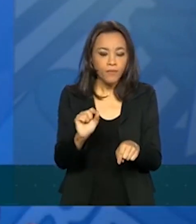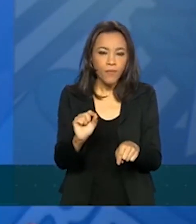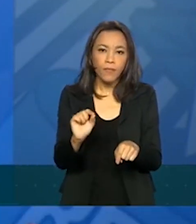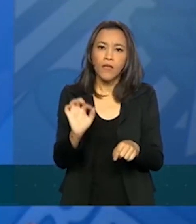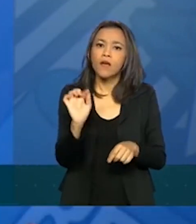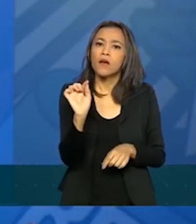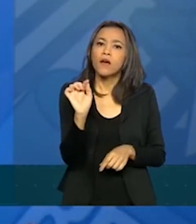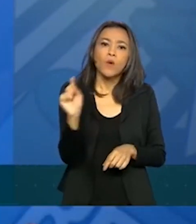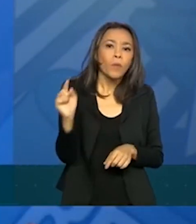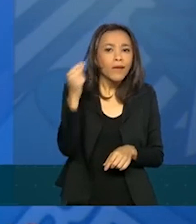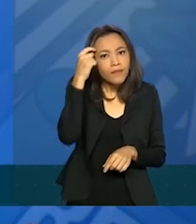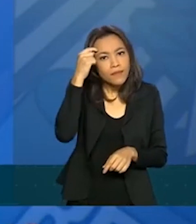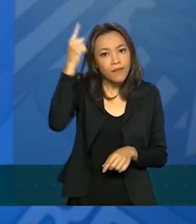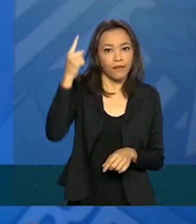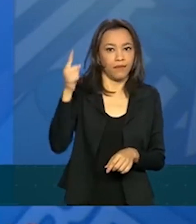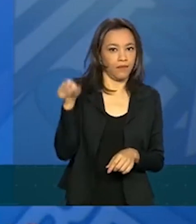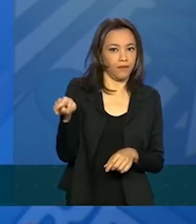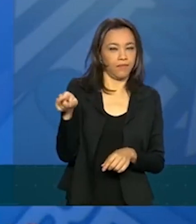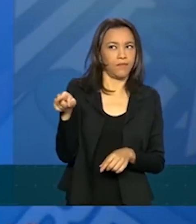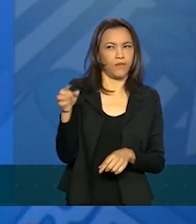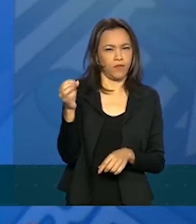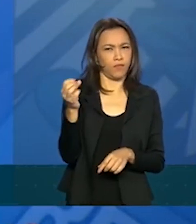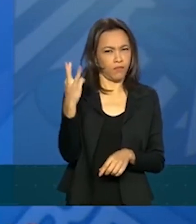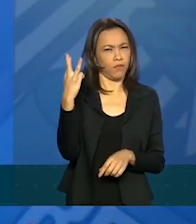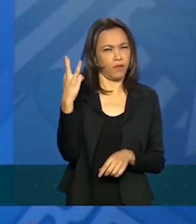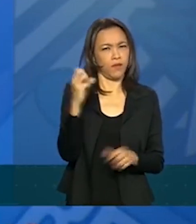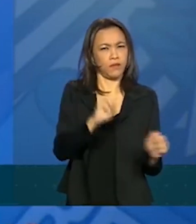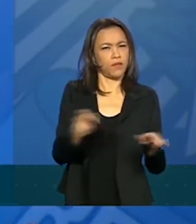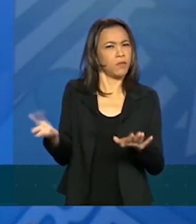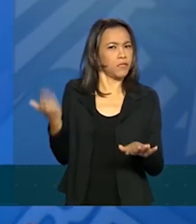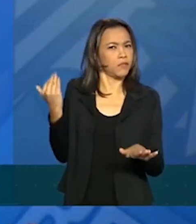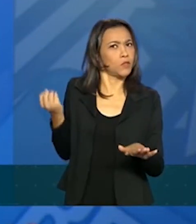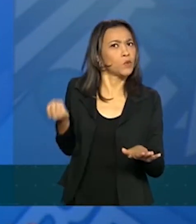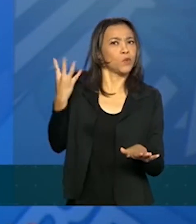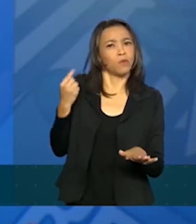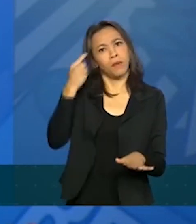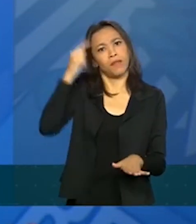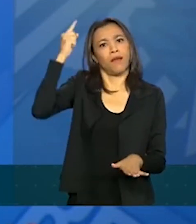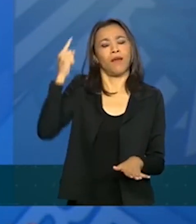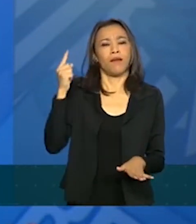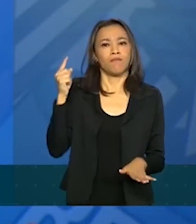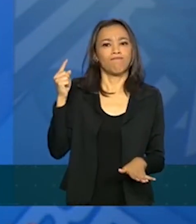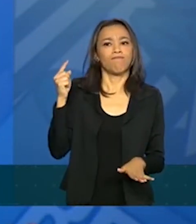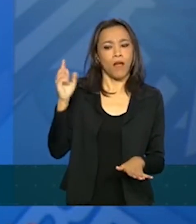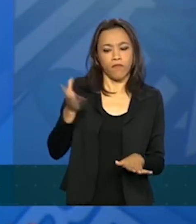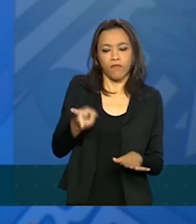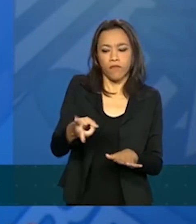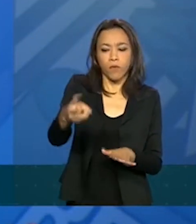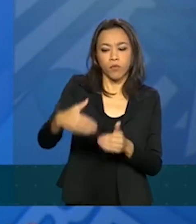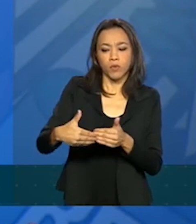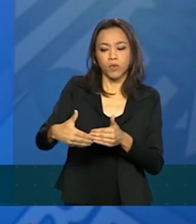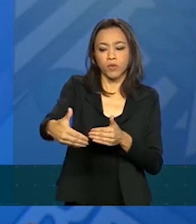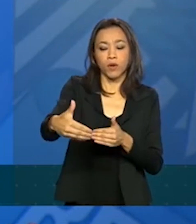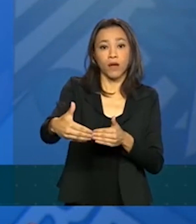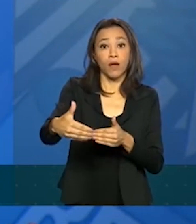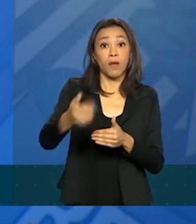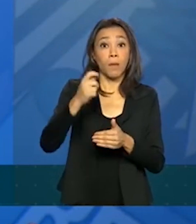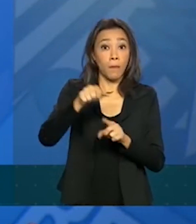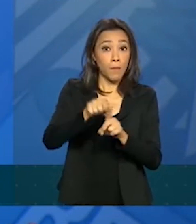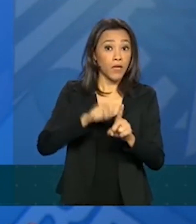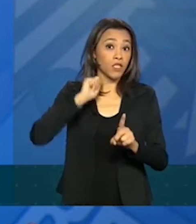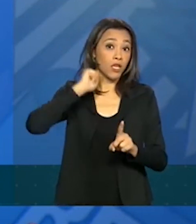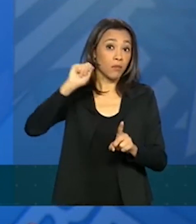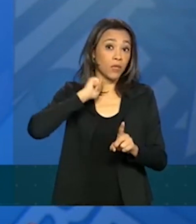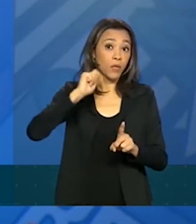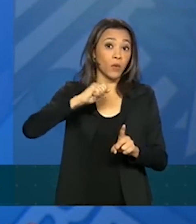surgiu há três semanas, nós terminaremos abril já com duas